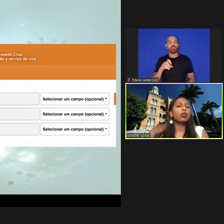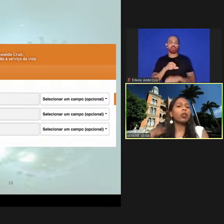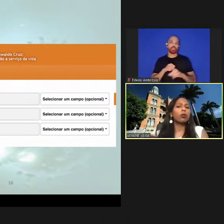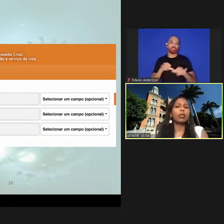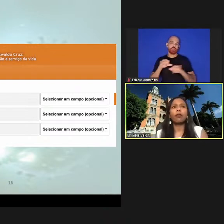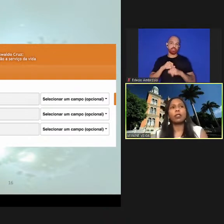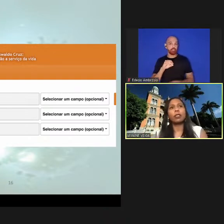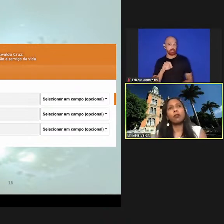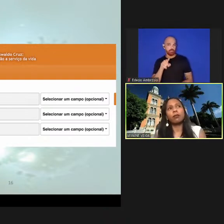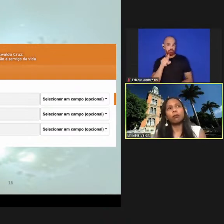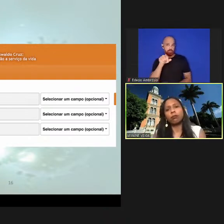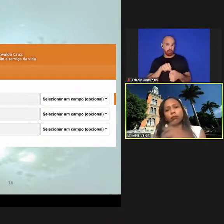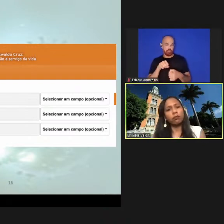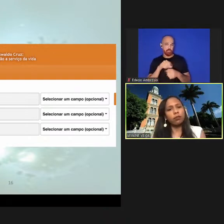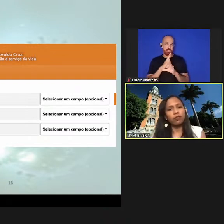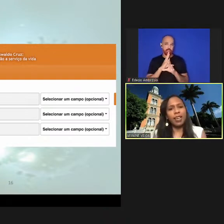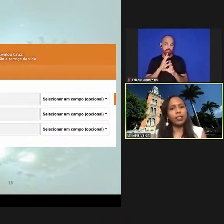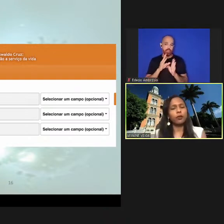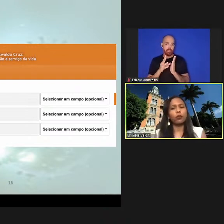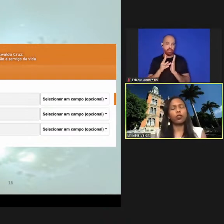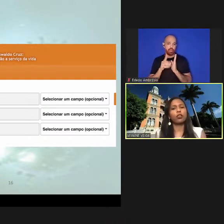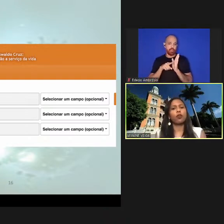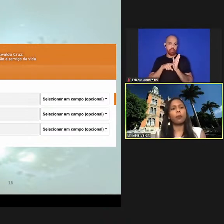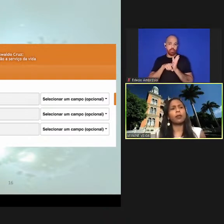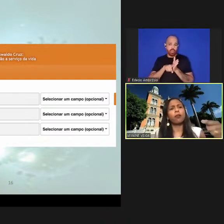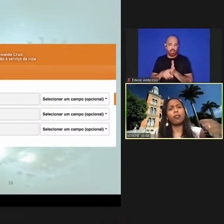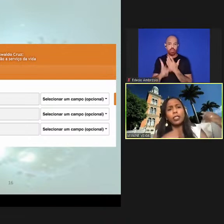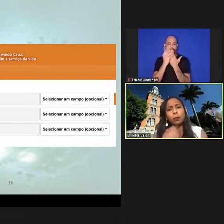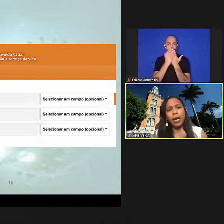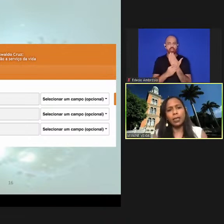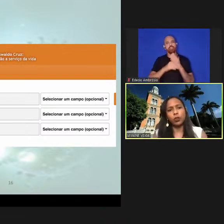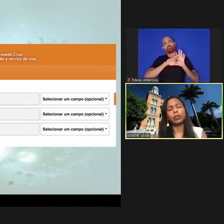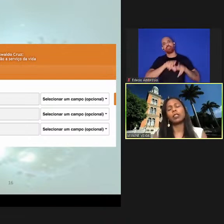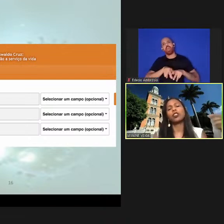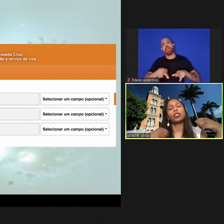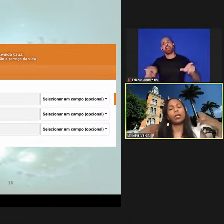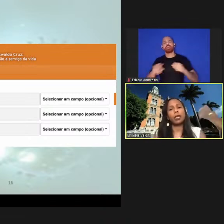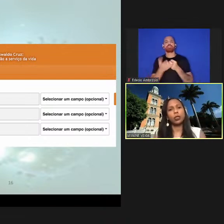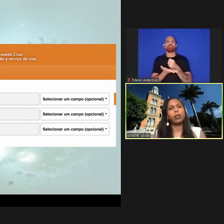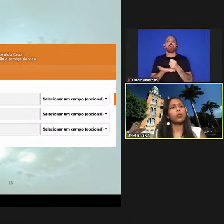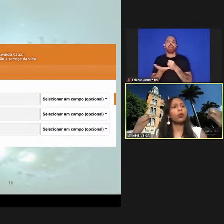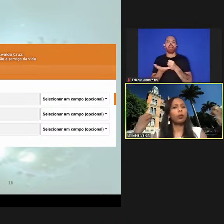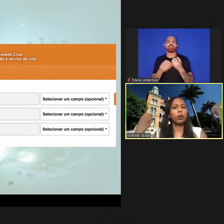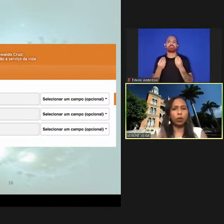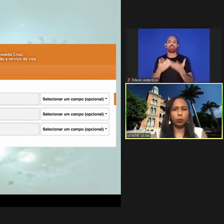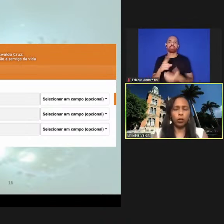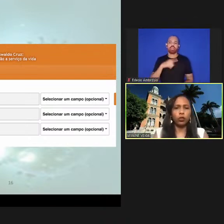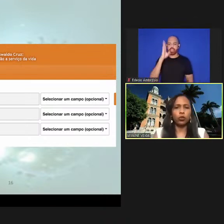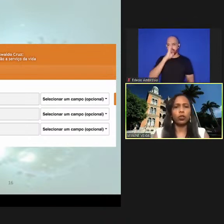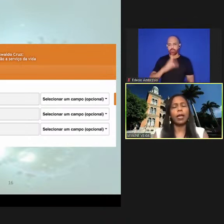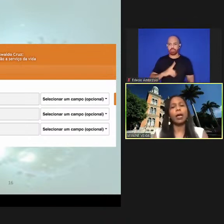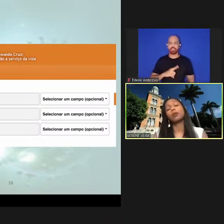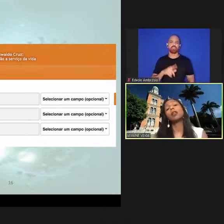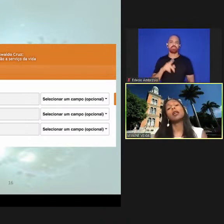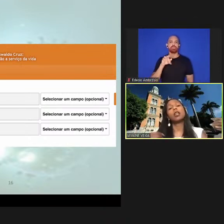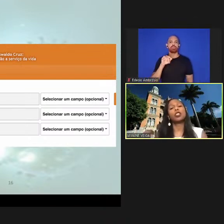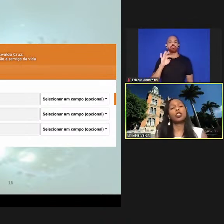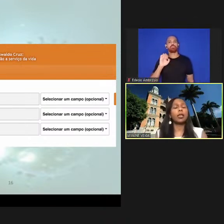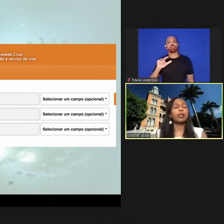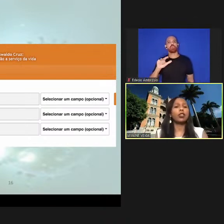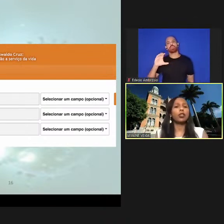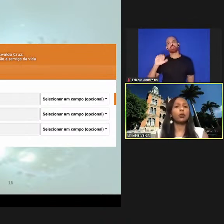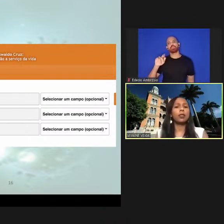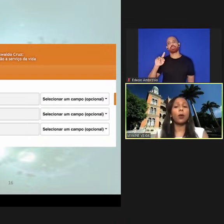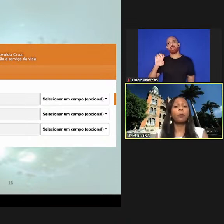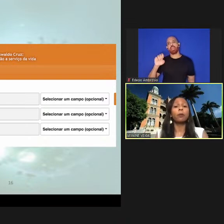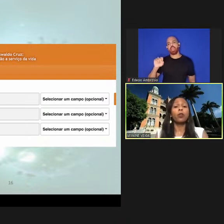vai fazer uma busca bibliográfica você tem várias fontes de informação várias bases para dar a gente tem aqui no Brasil o portal de periódicos da CAPES a gente